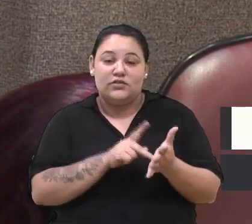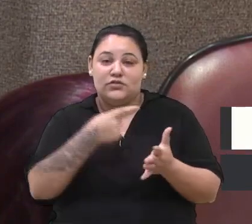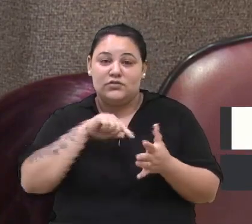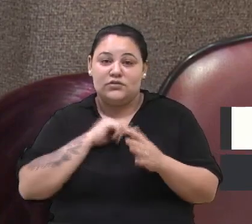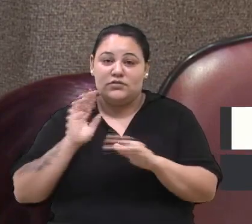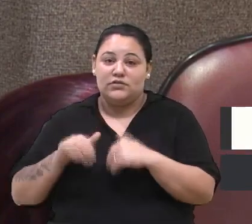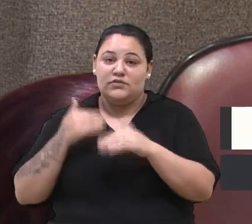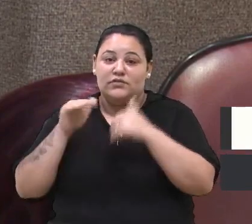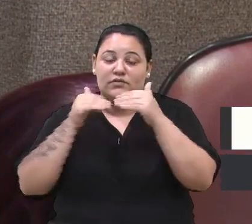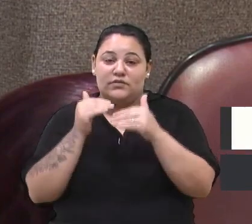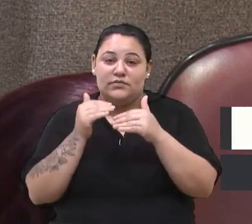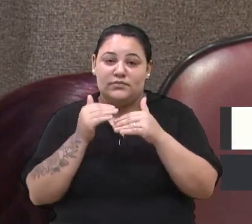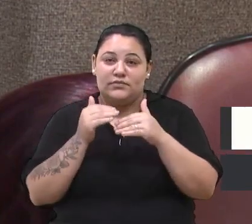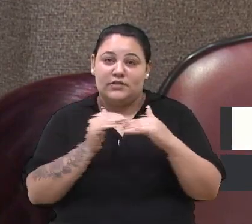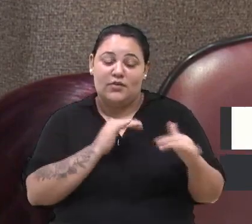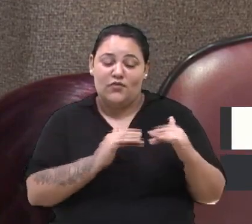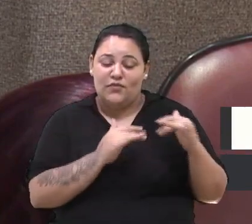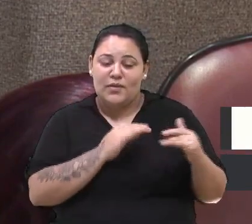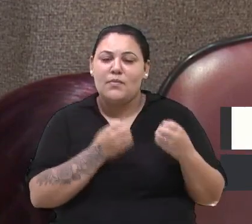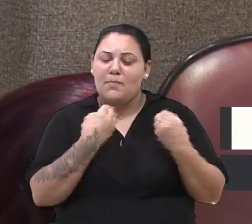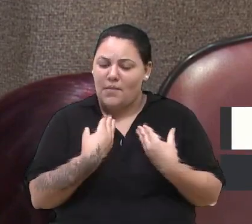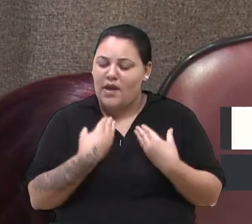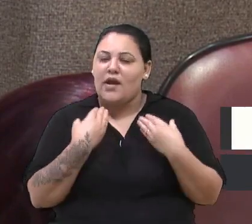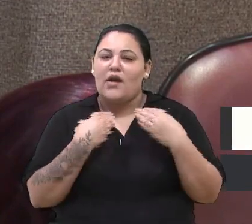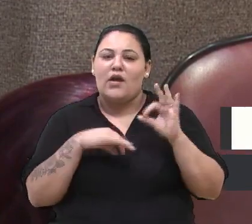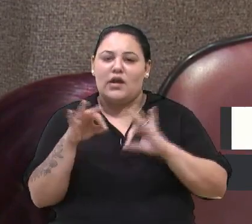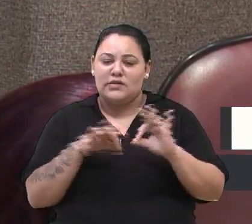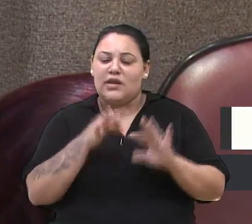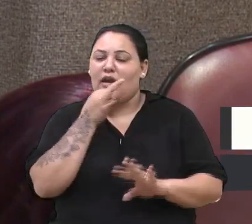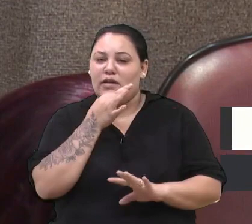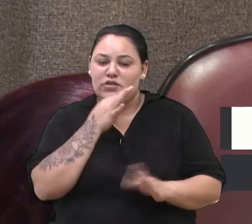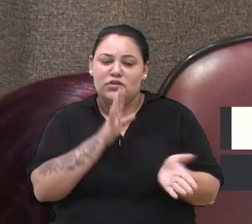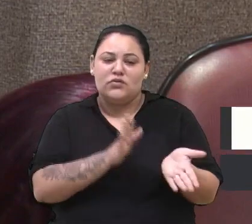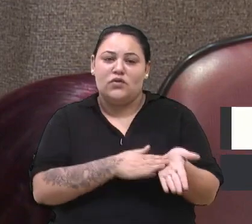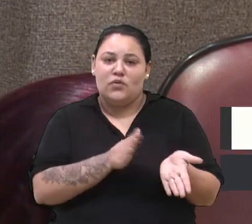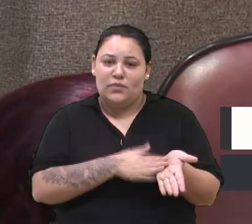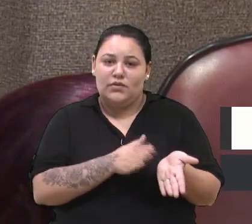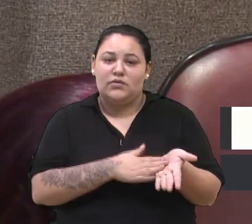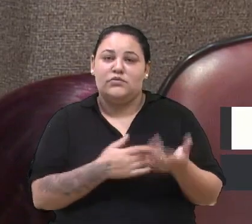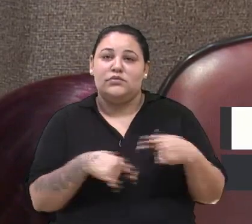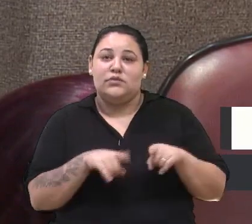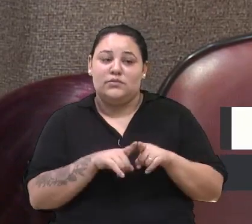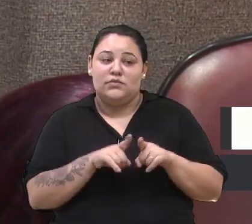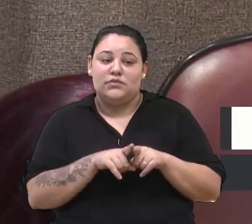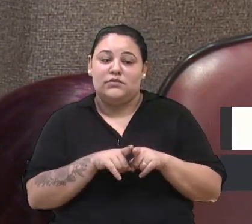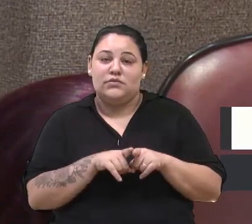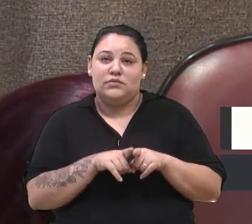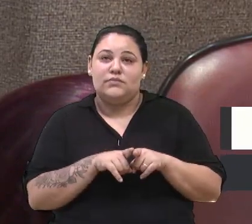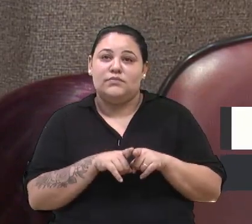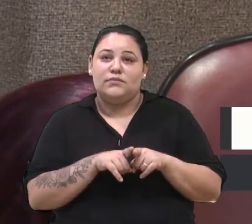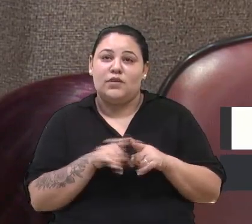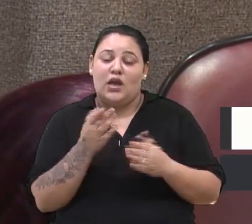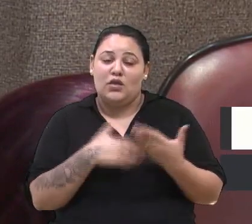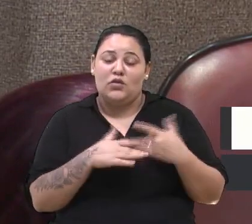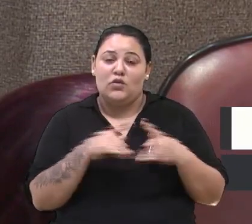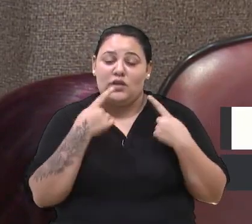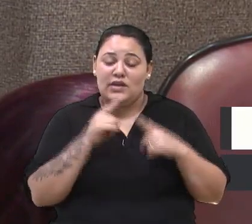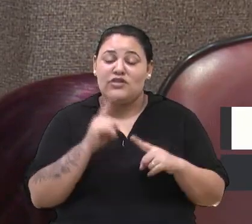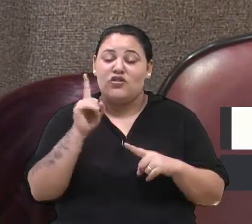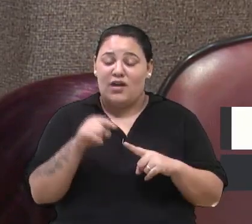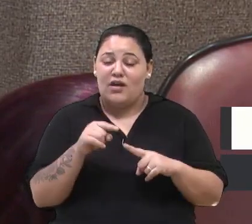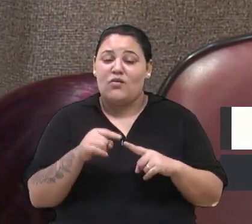movimentos muito bem organizados em Caxias cobrando isso. O retorno do Massa Crítica é um exemplo importante do quanto